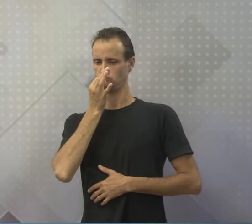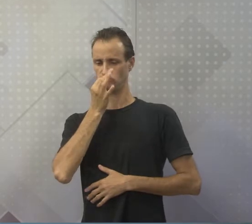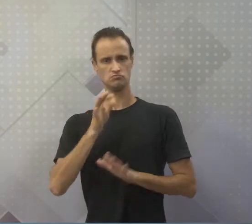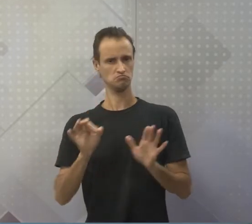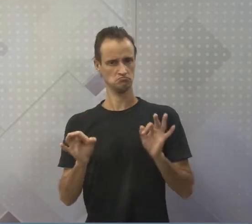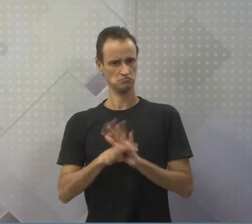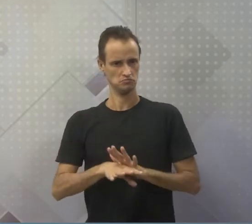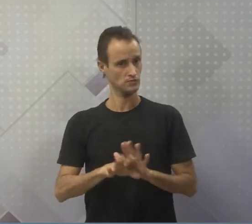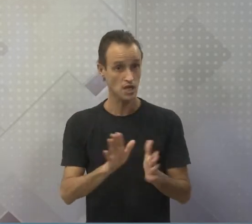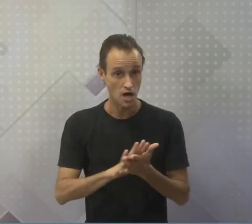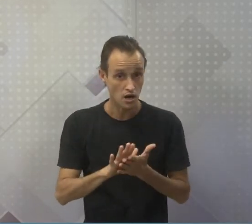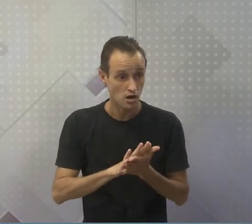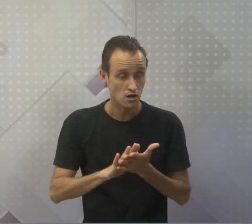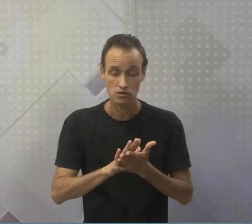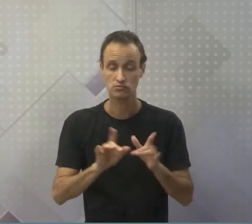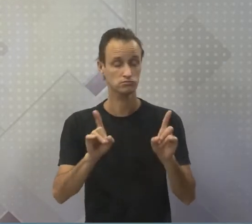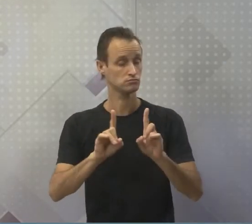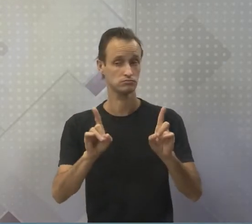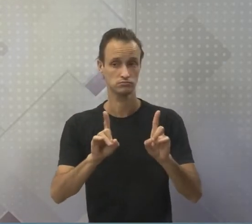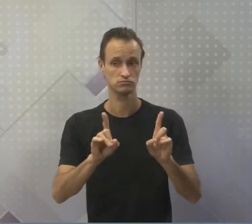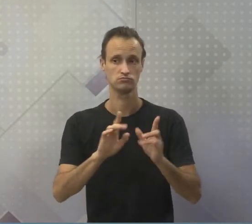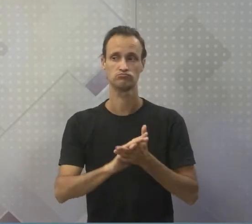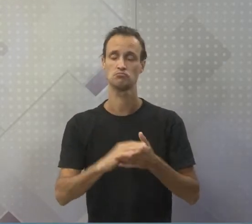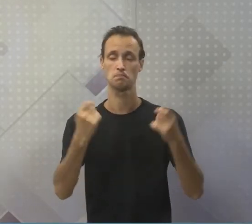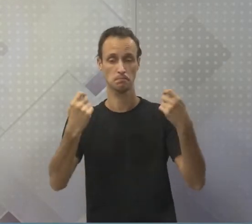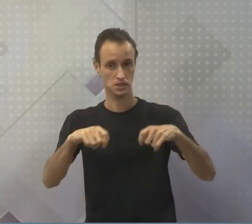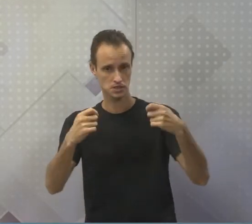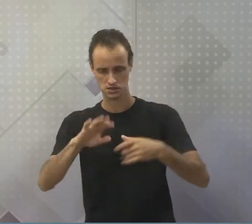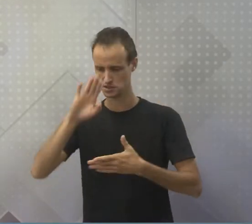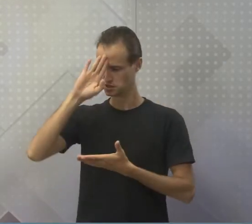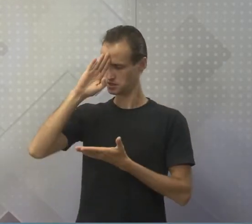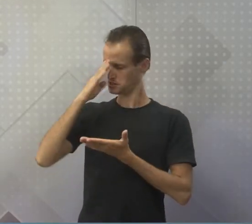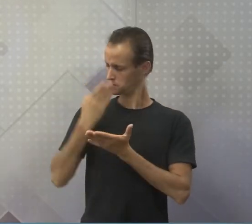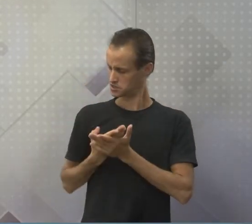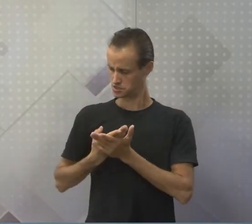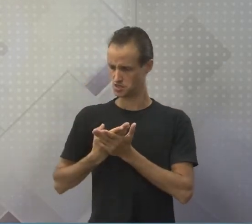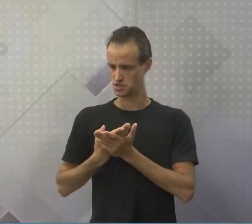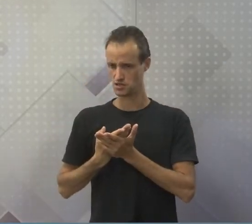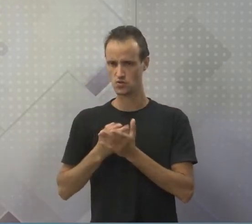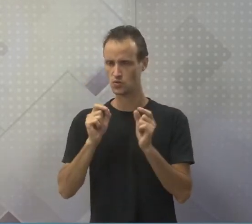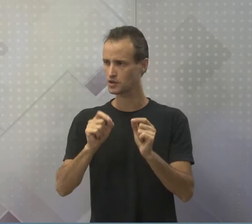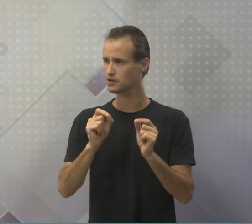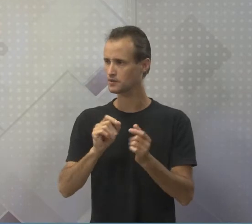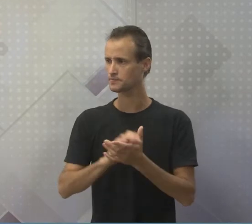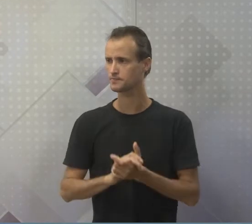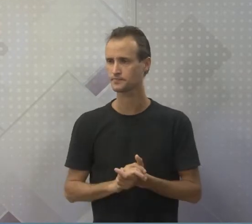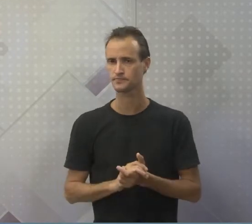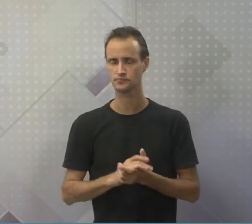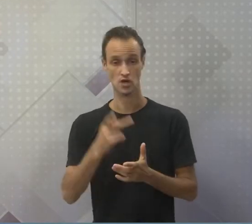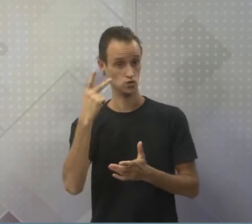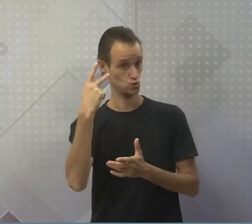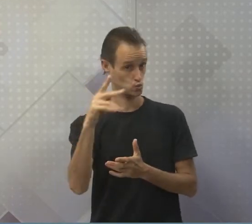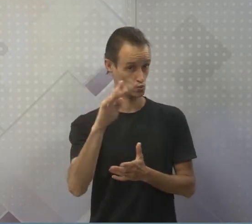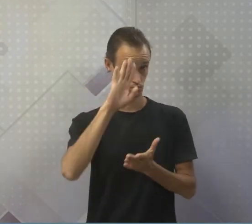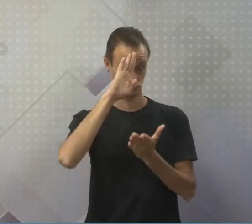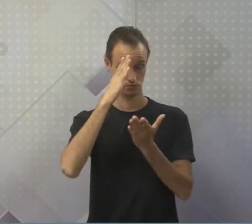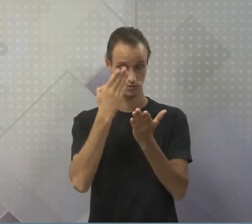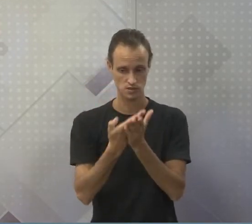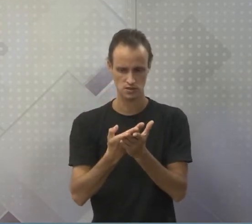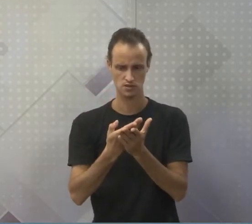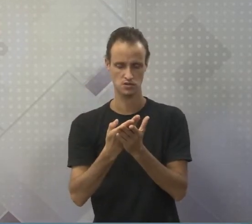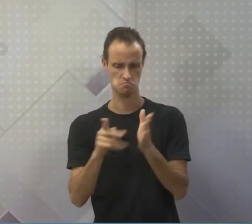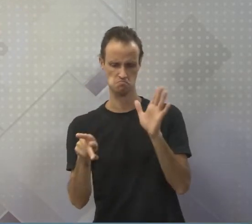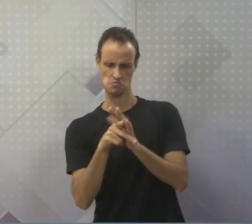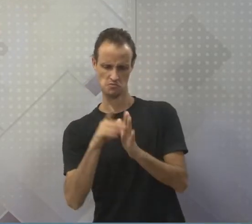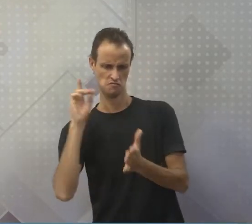e a partir desse momento você acredita que o que você pensa, ou seja, as suas crenças, são as suas